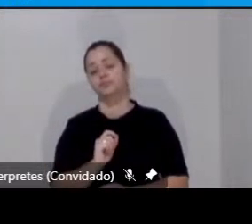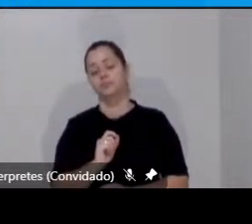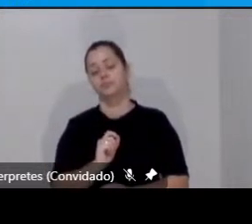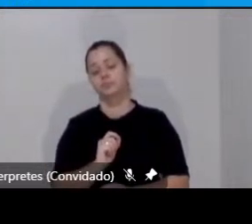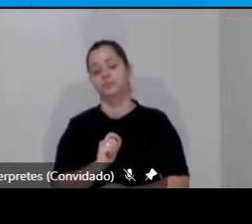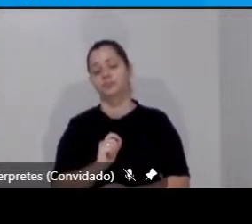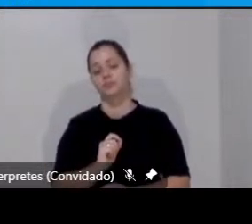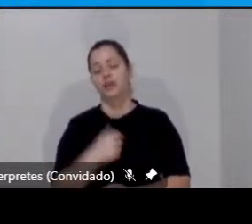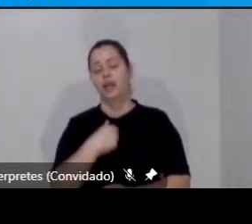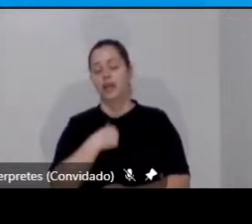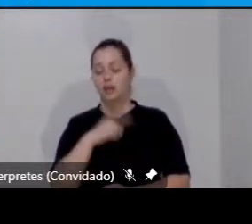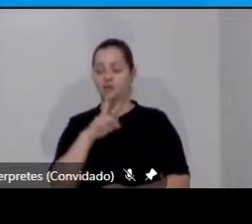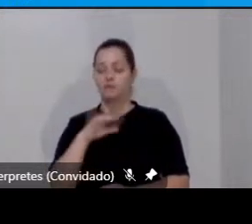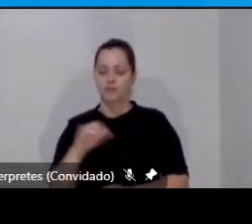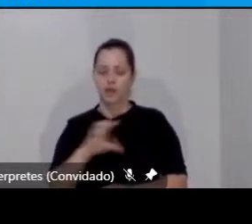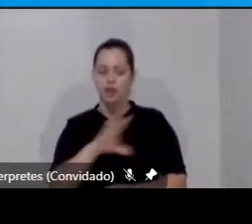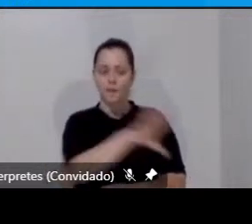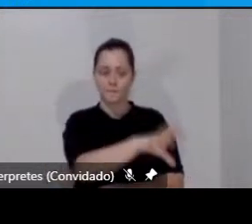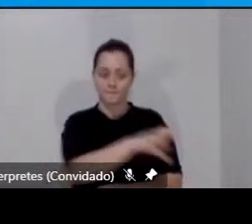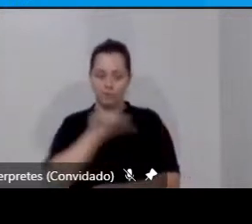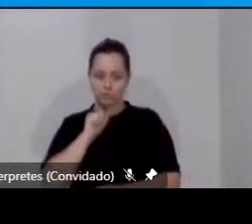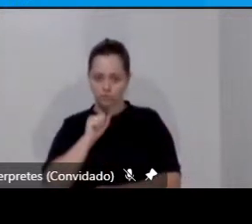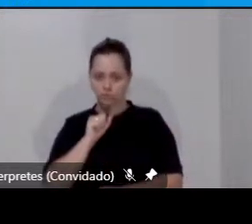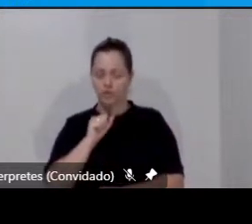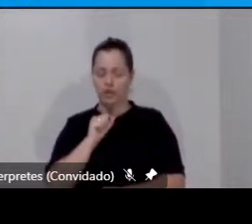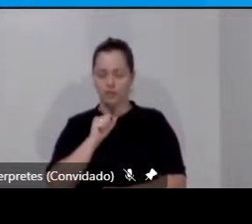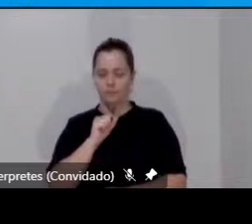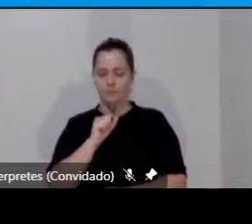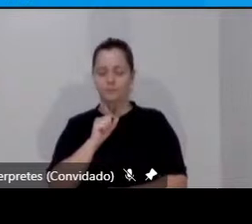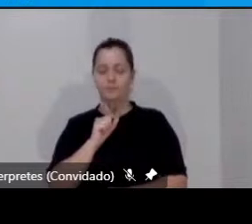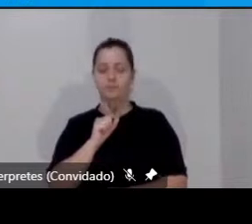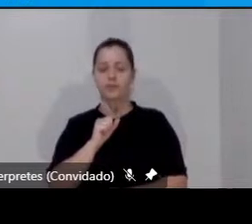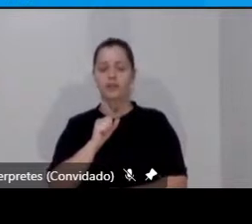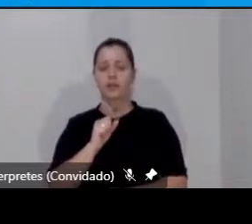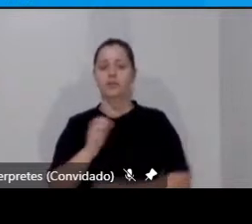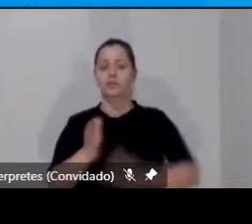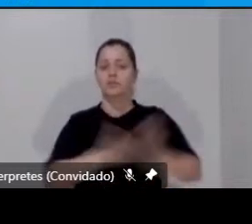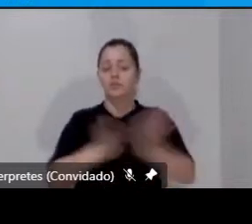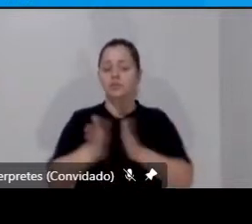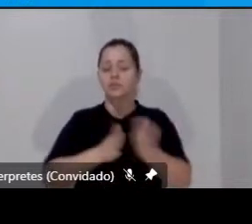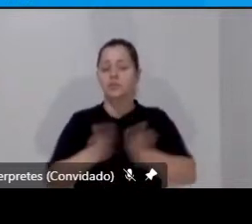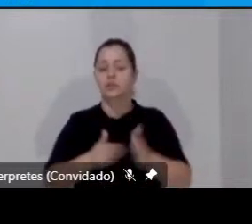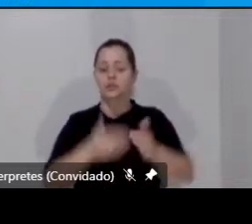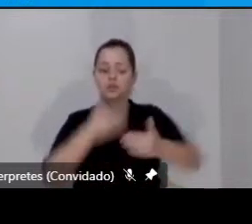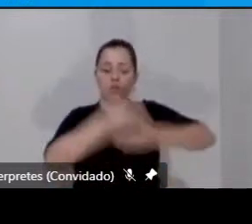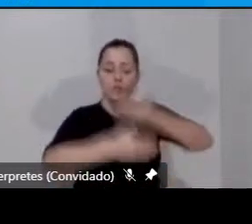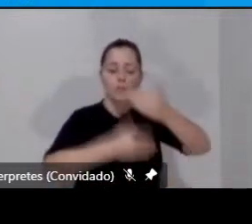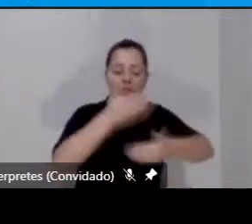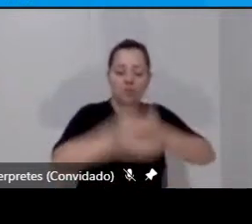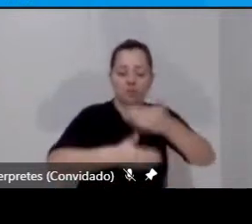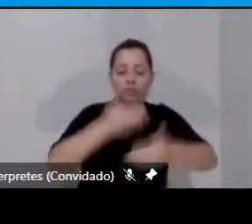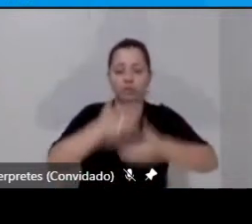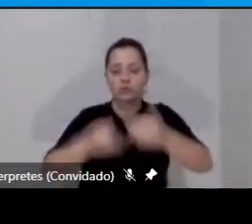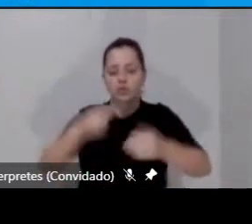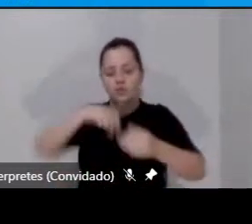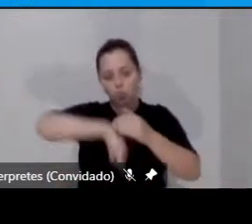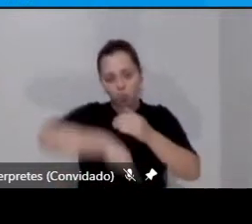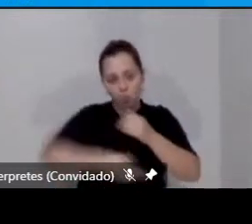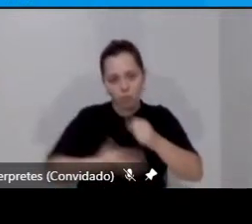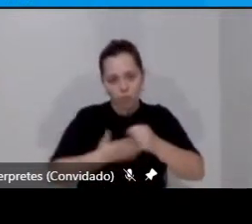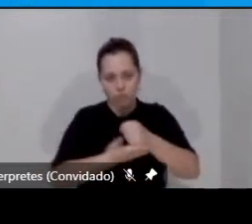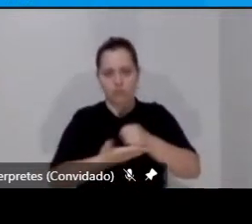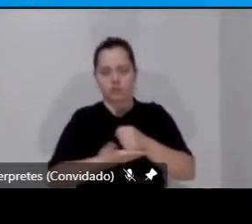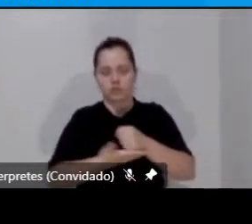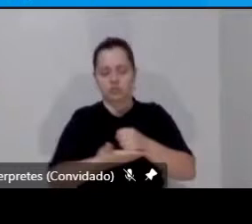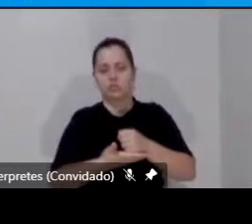vou puxar realmente o aspecto da mobilidade pensando como um processo social fundamental. porque